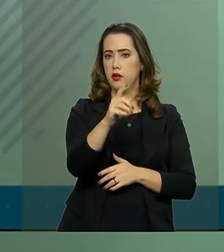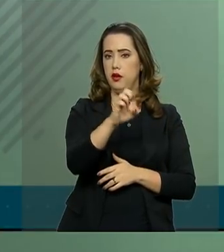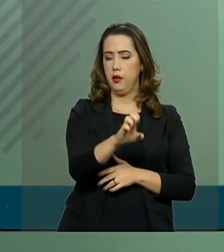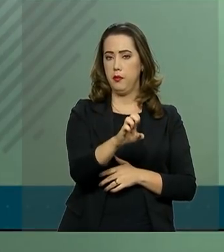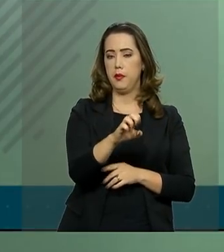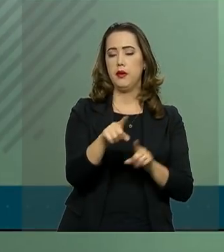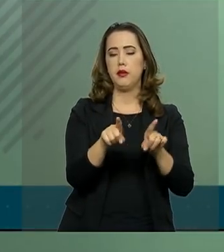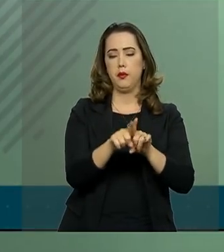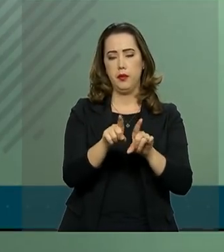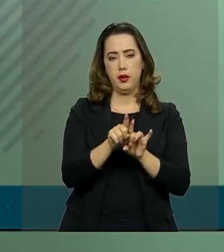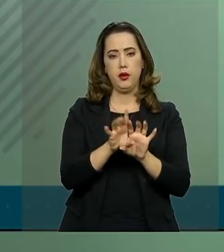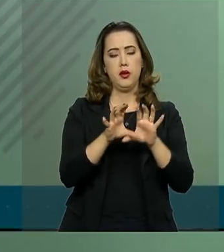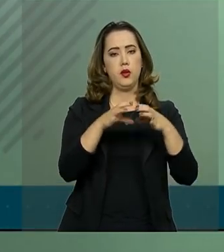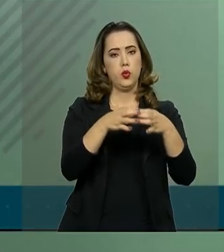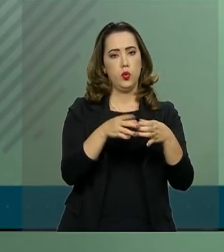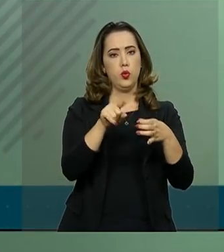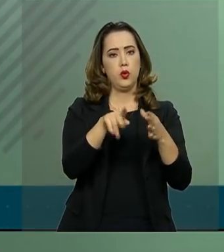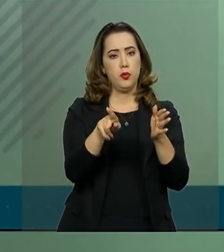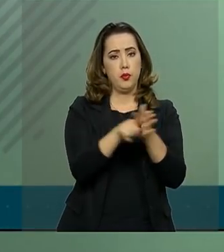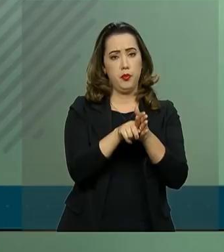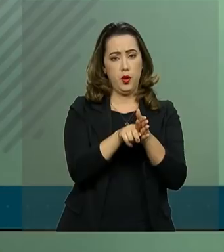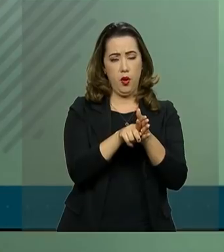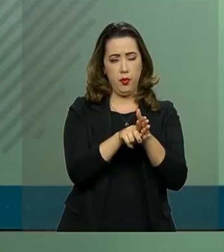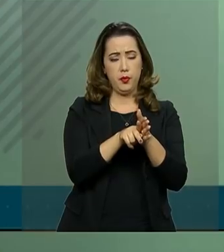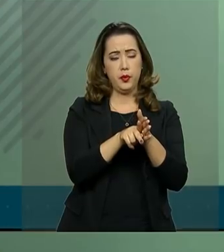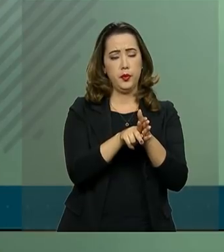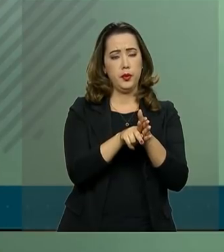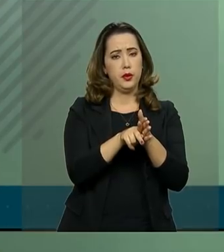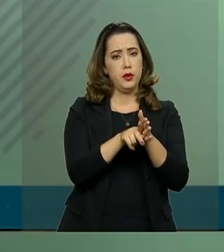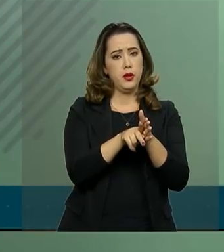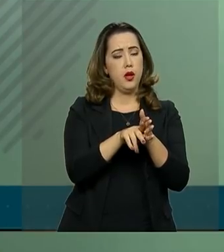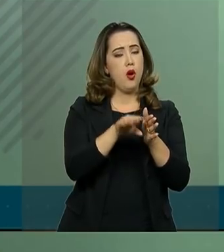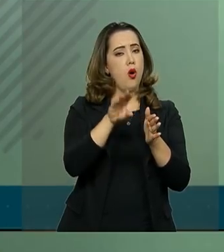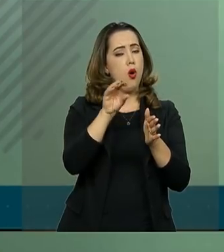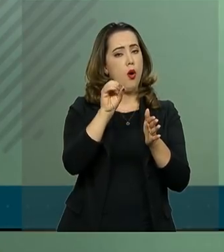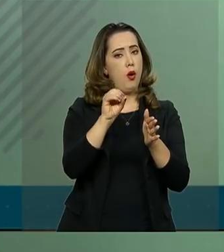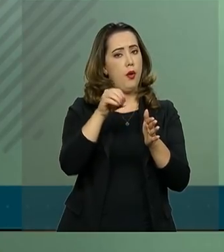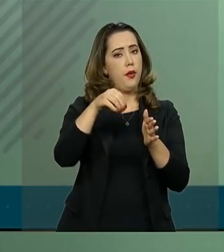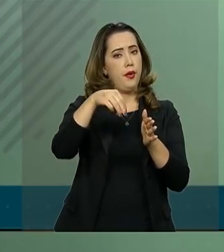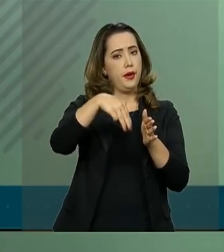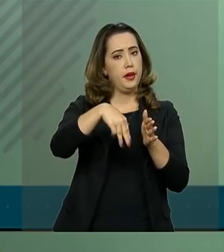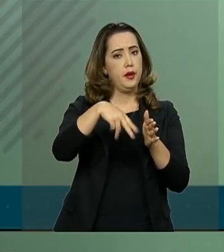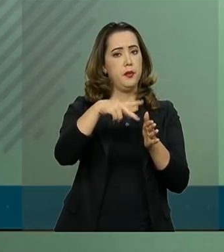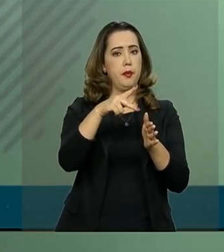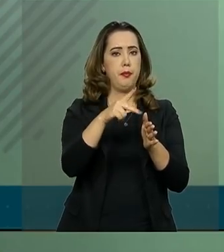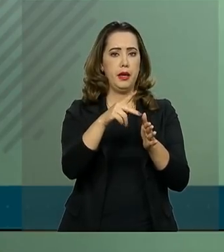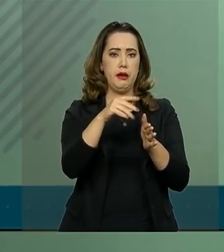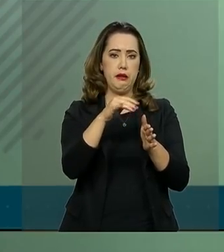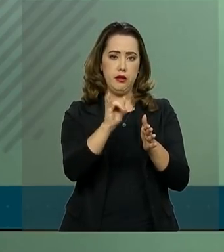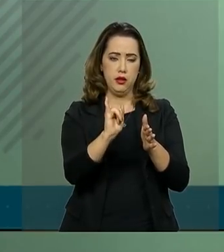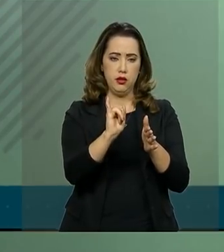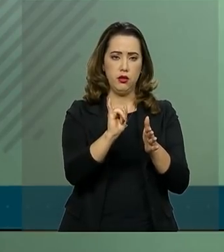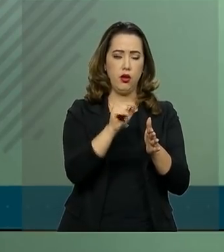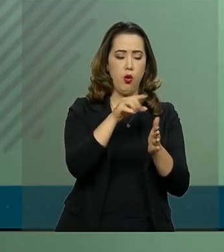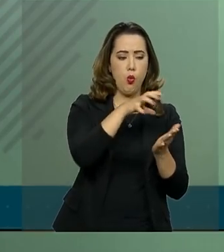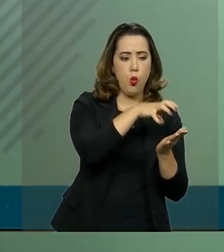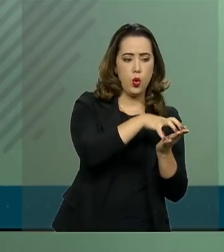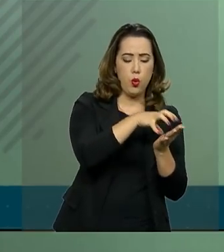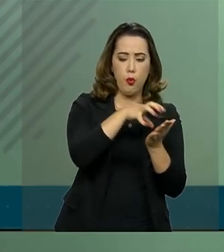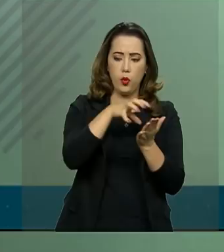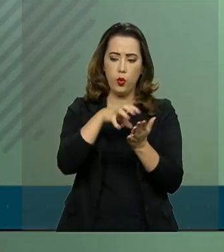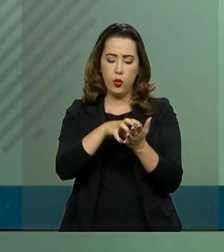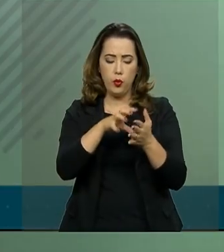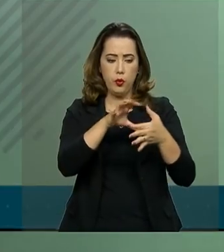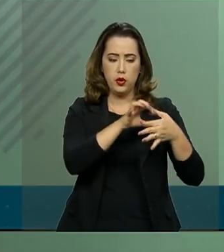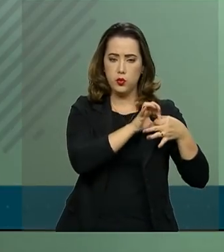Organização Mundial da Propriedade Intelectual, OMPI, no Brasil anunciaram hoje